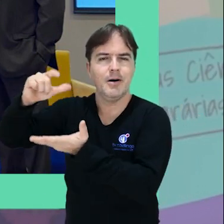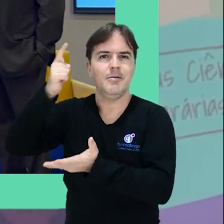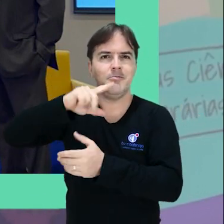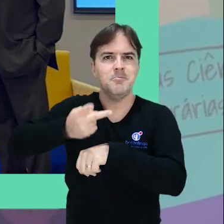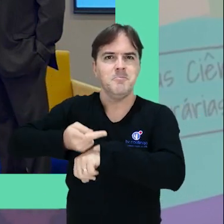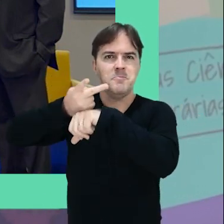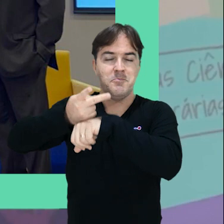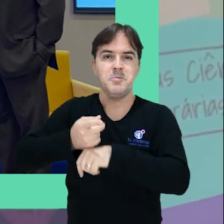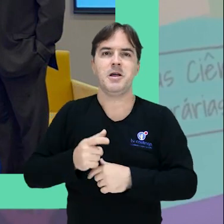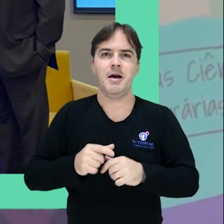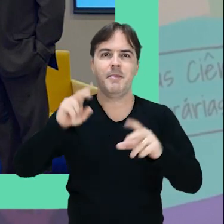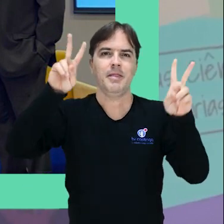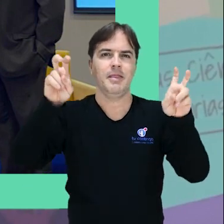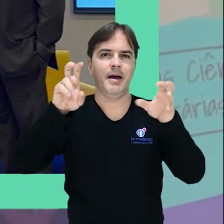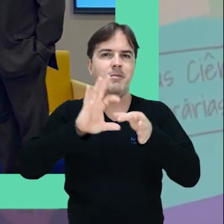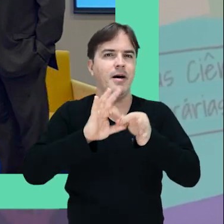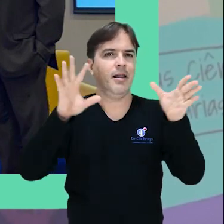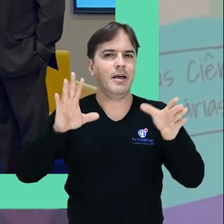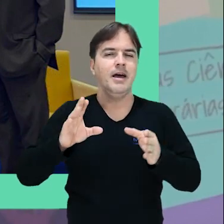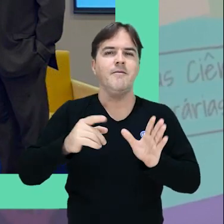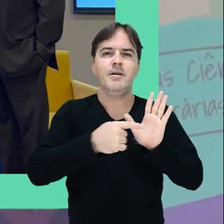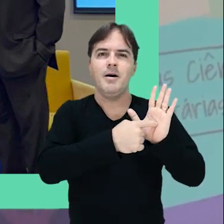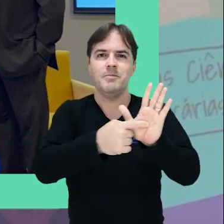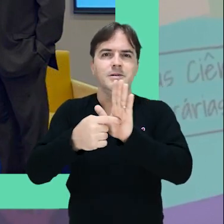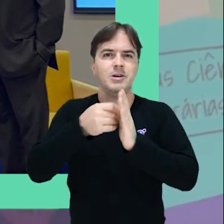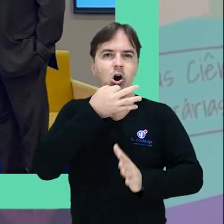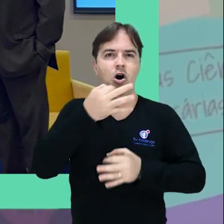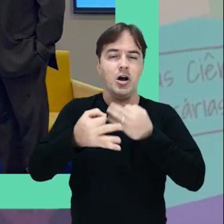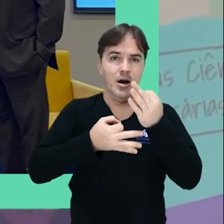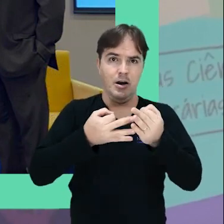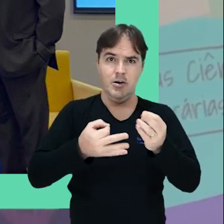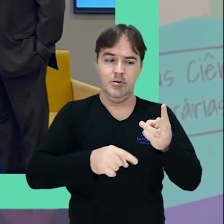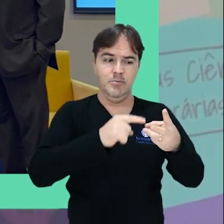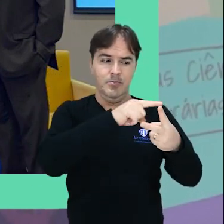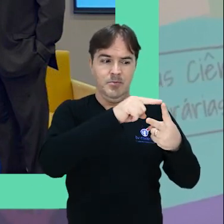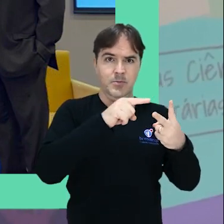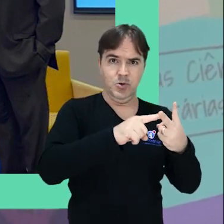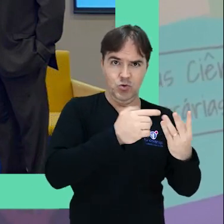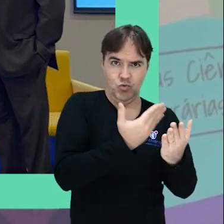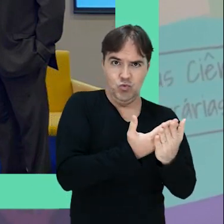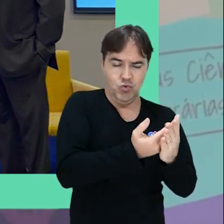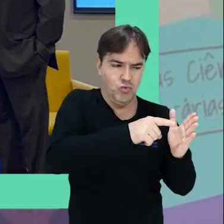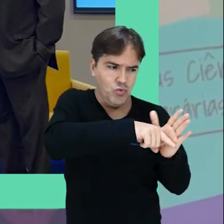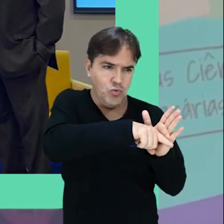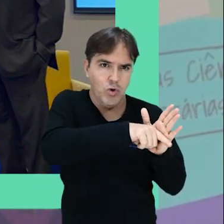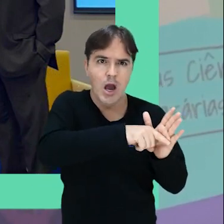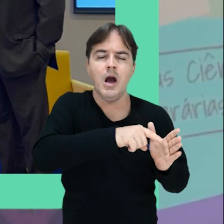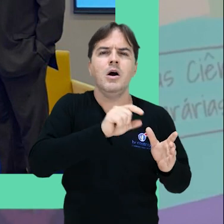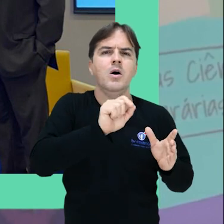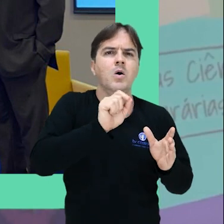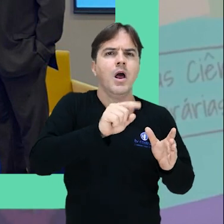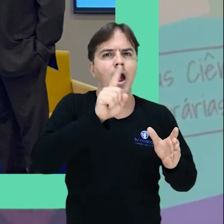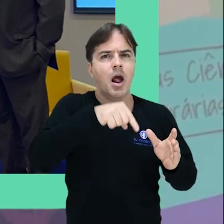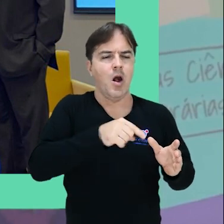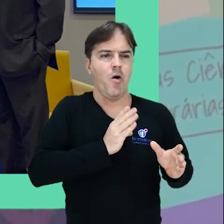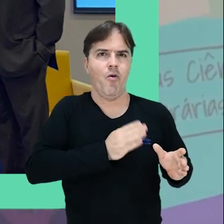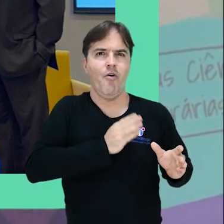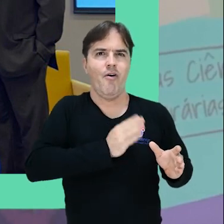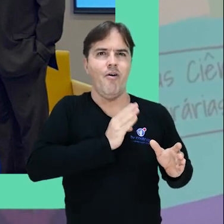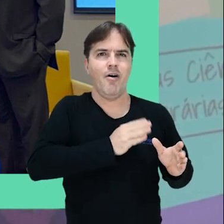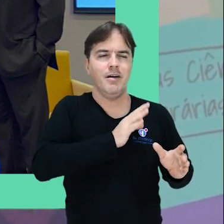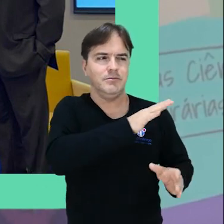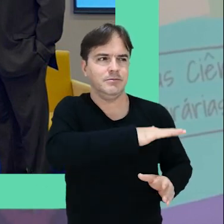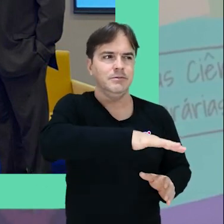livres, apresentação oral. Dois dos estudos premiados abordam a saúde cardiovascular de